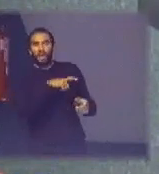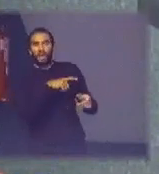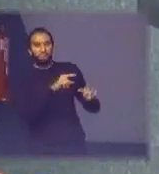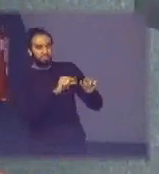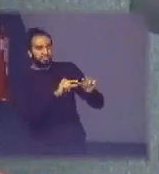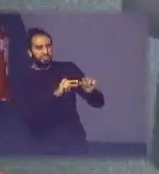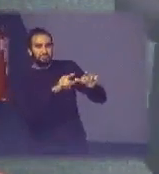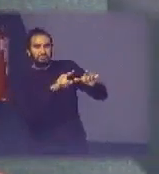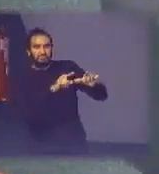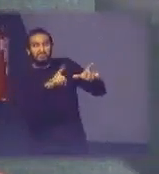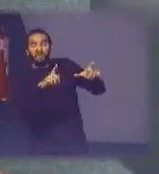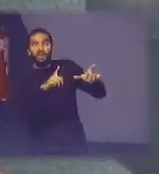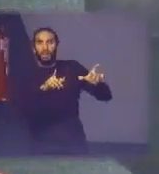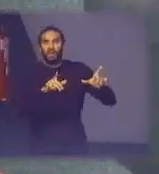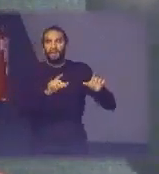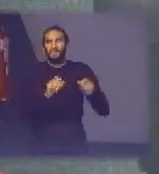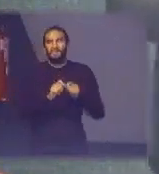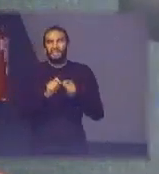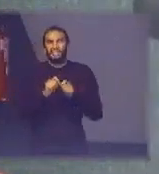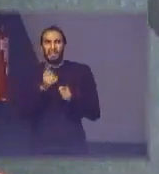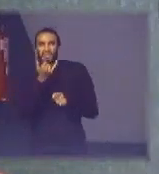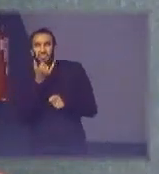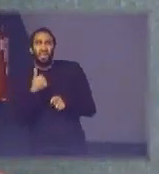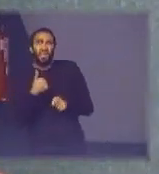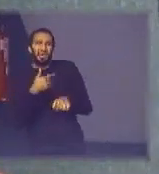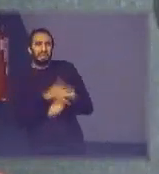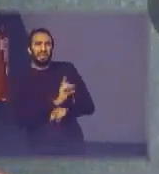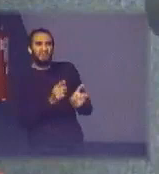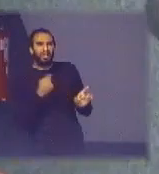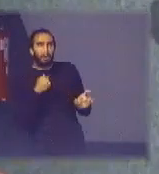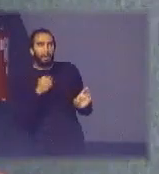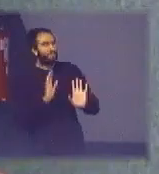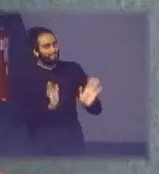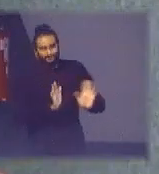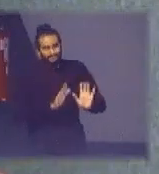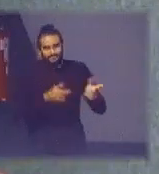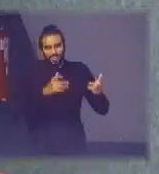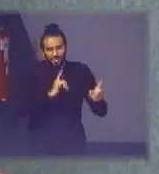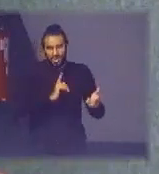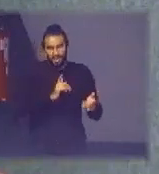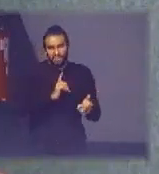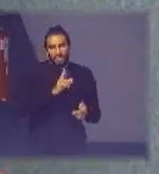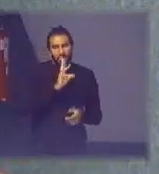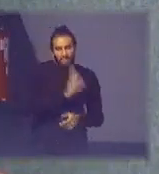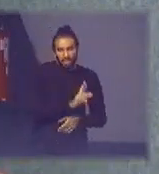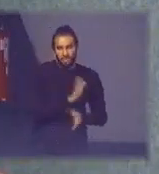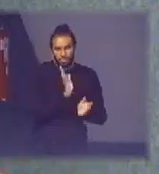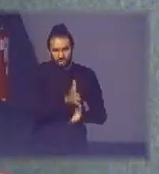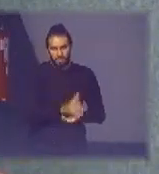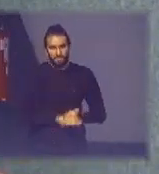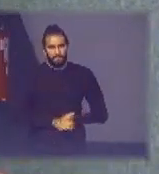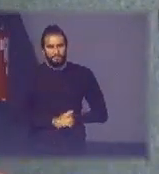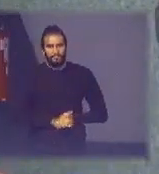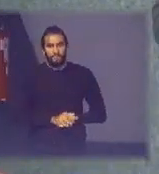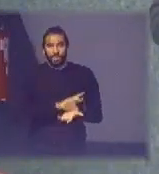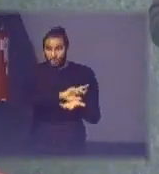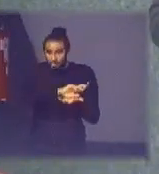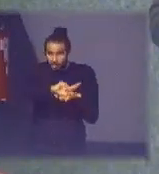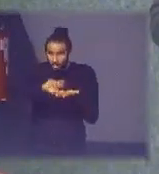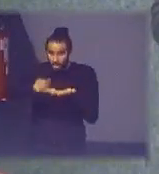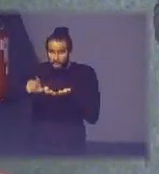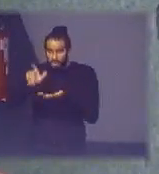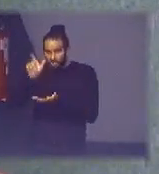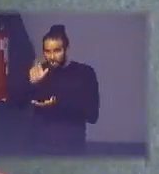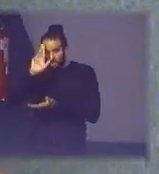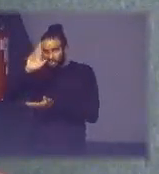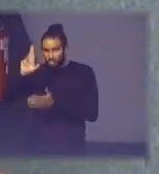não use como desculpa para não participar desse sistema e com isso muitos comerciantes vieram